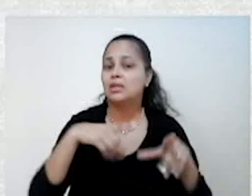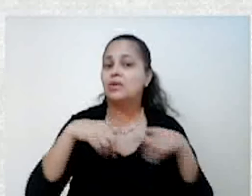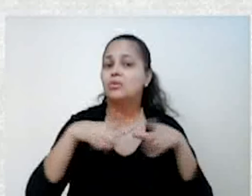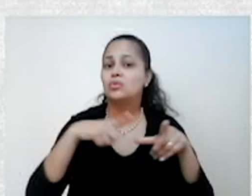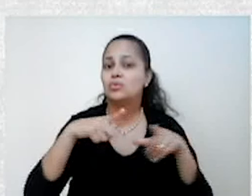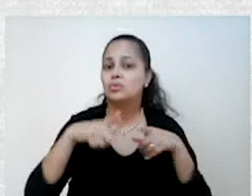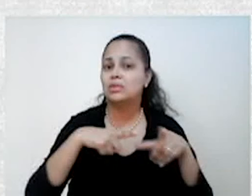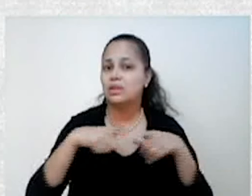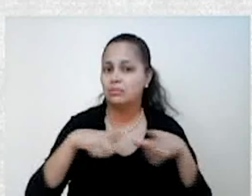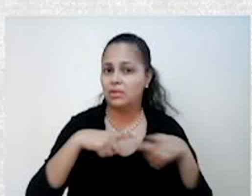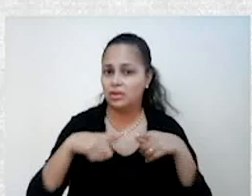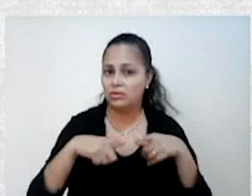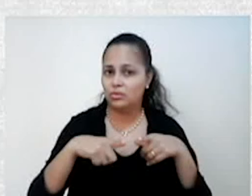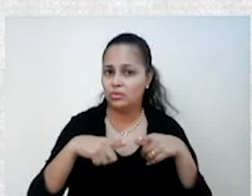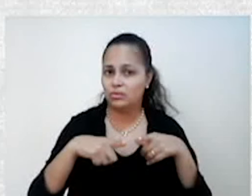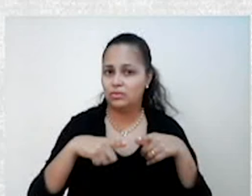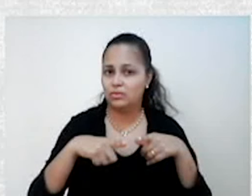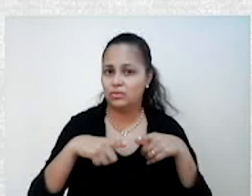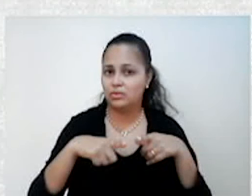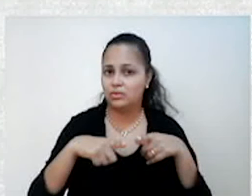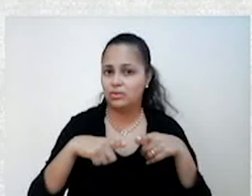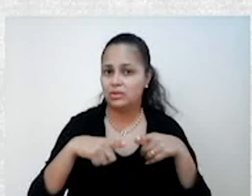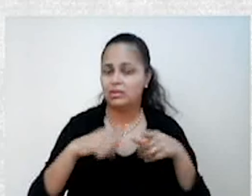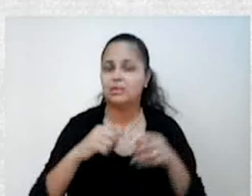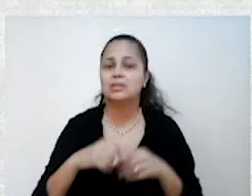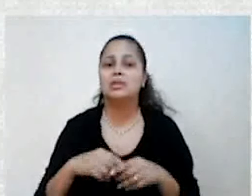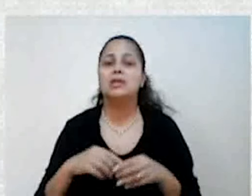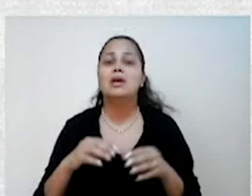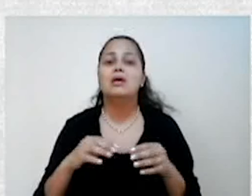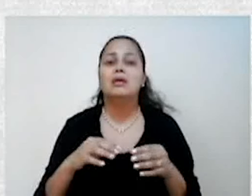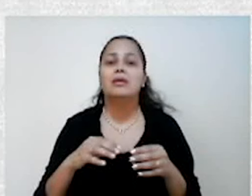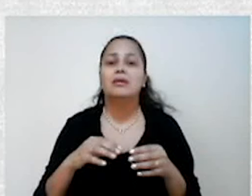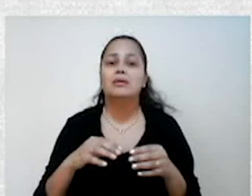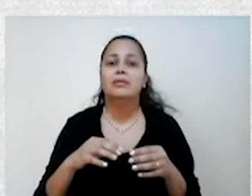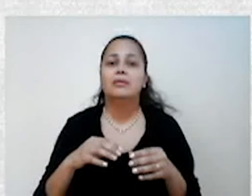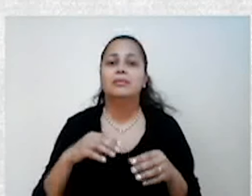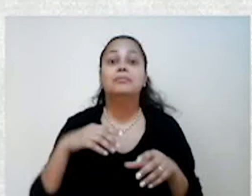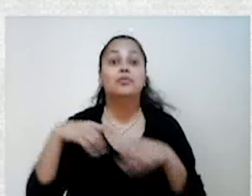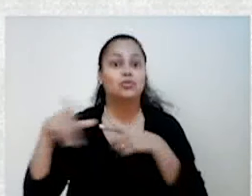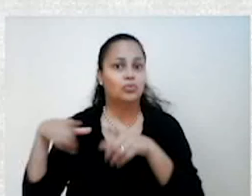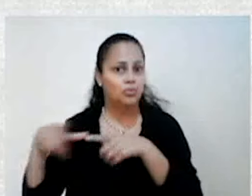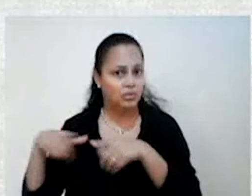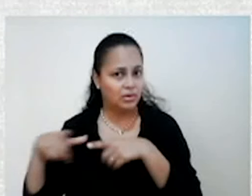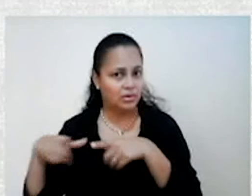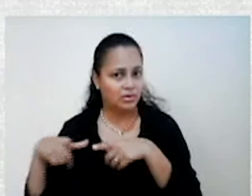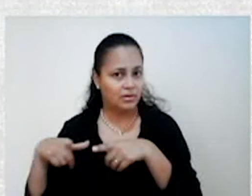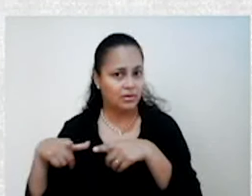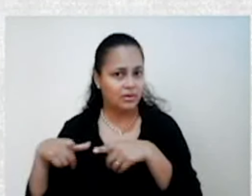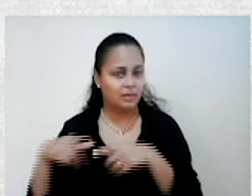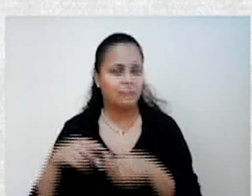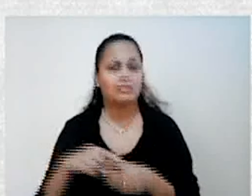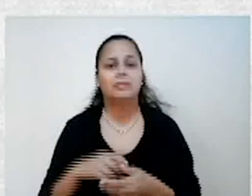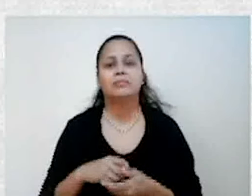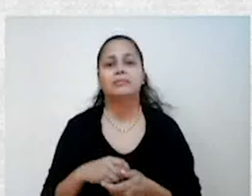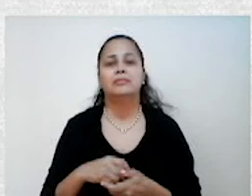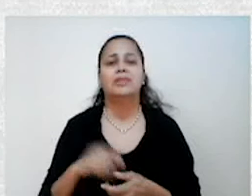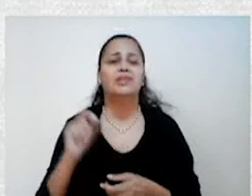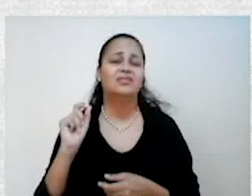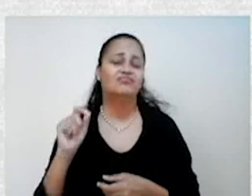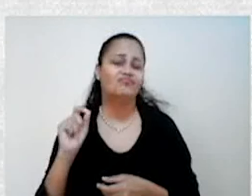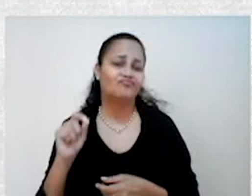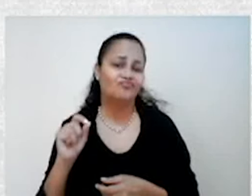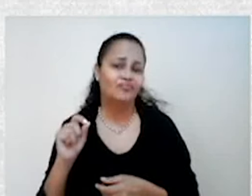para que obtivessem, então, condições de negociações trabalhistas. Pessoal, de que